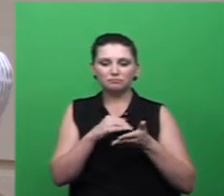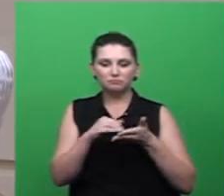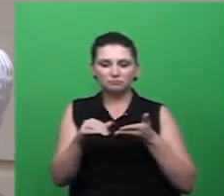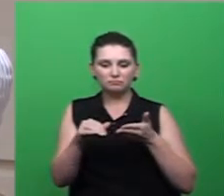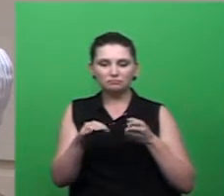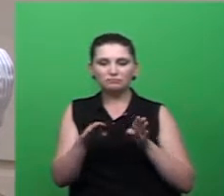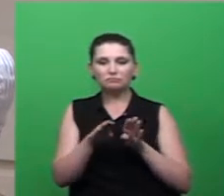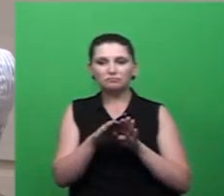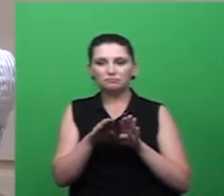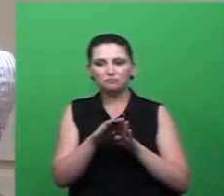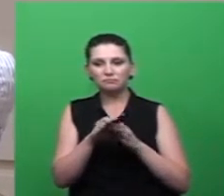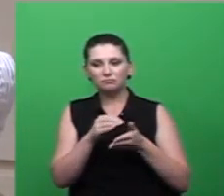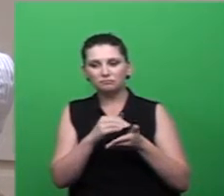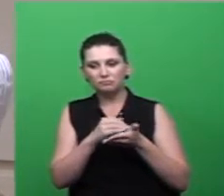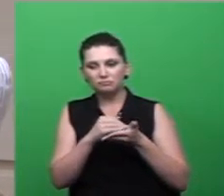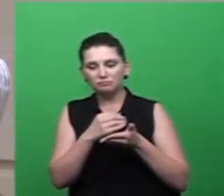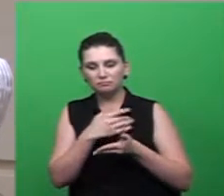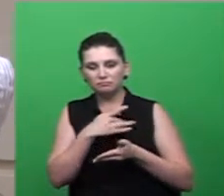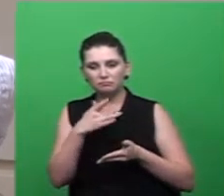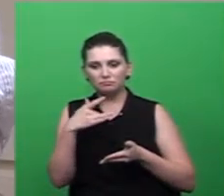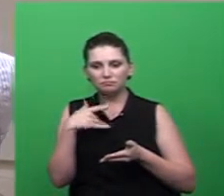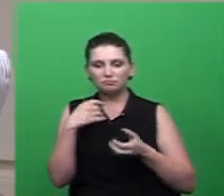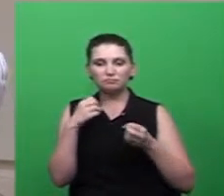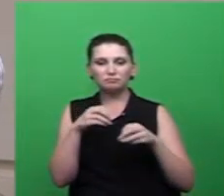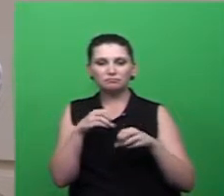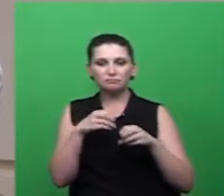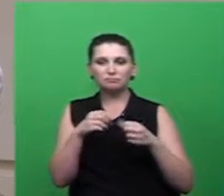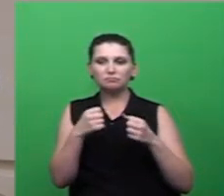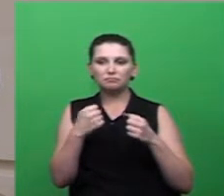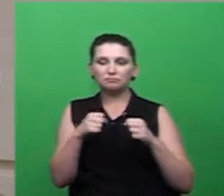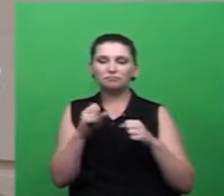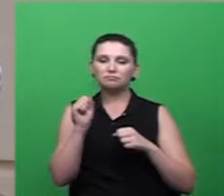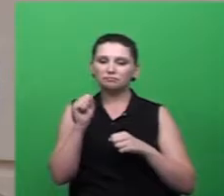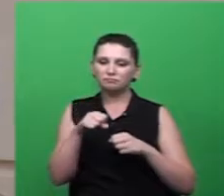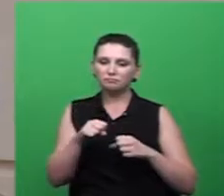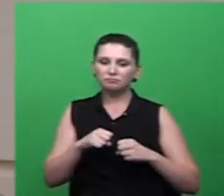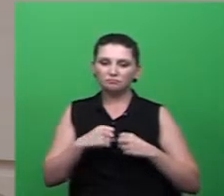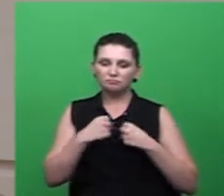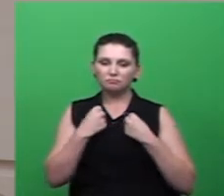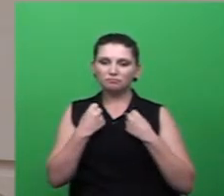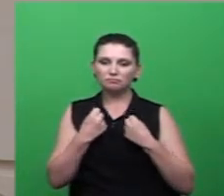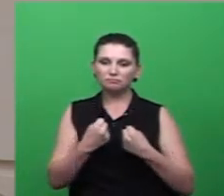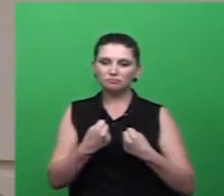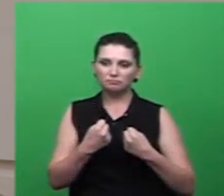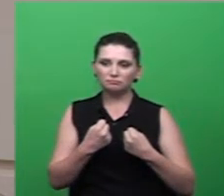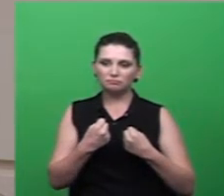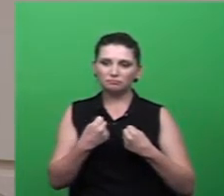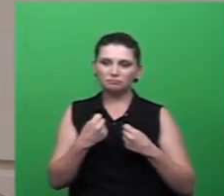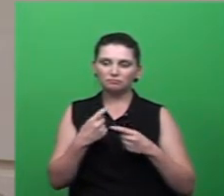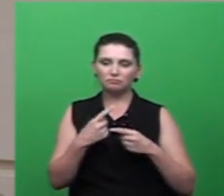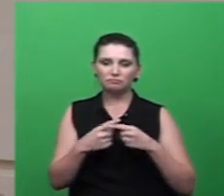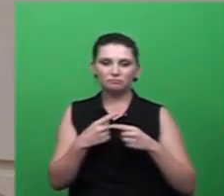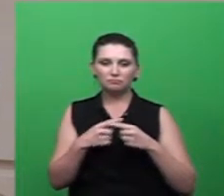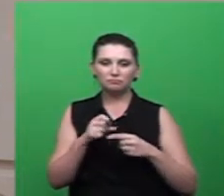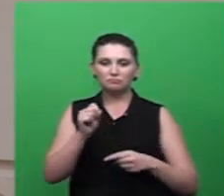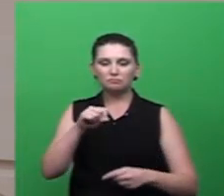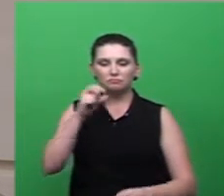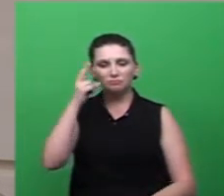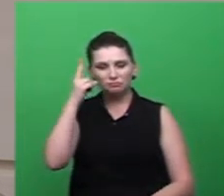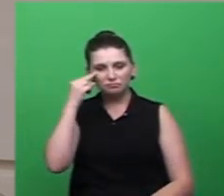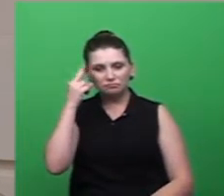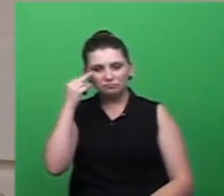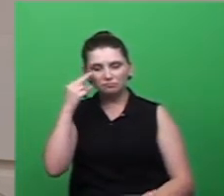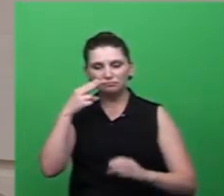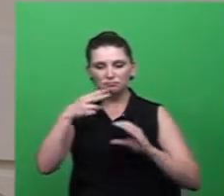saúde como a da educação tem que ser assim mesmo porque são normalmente nas casas